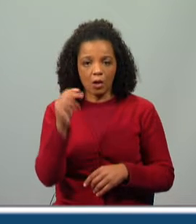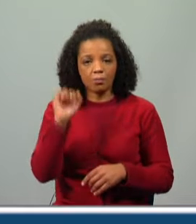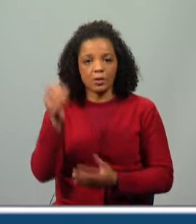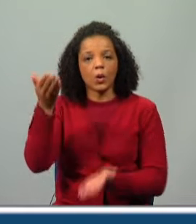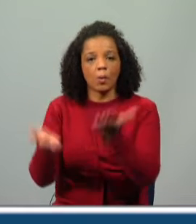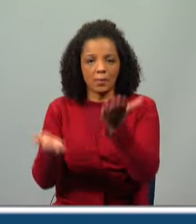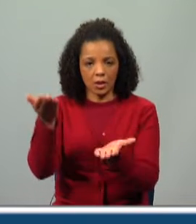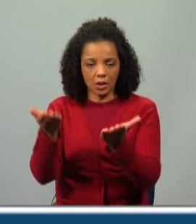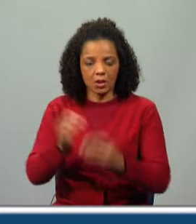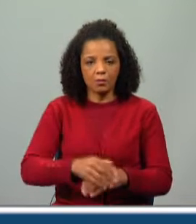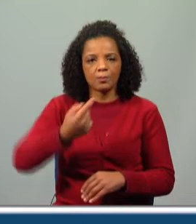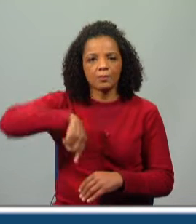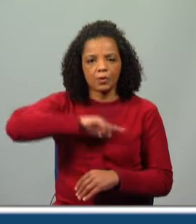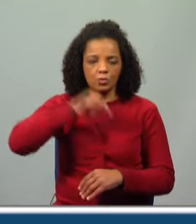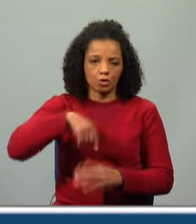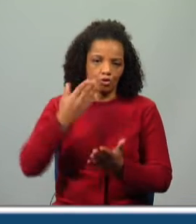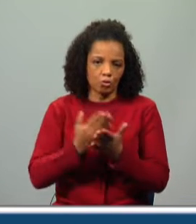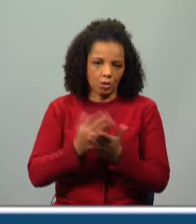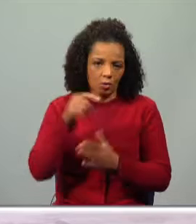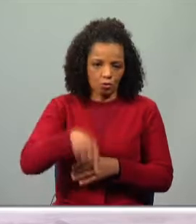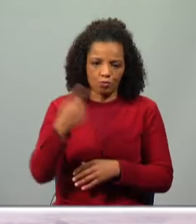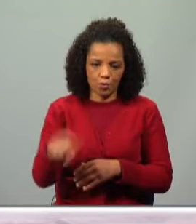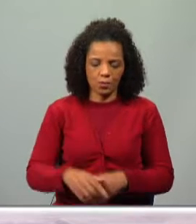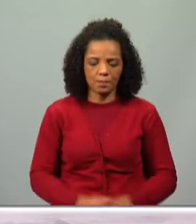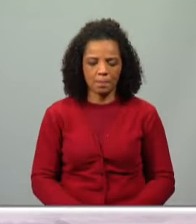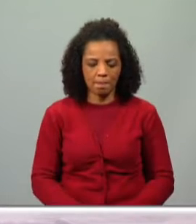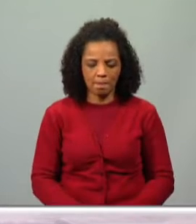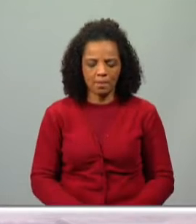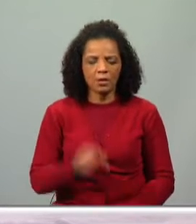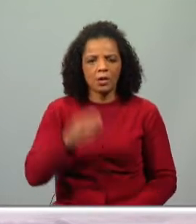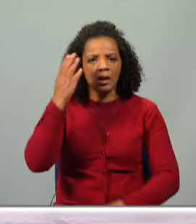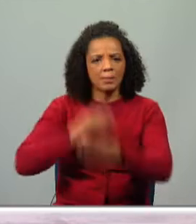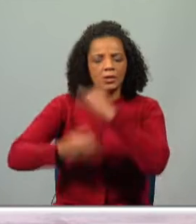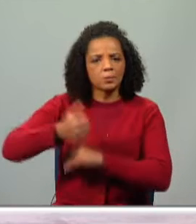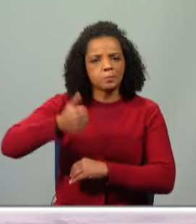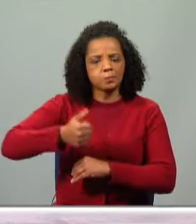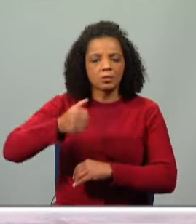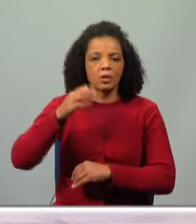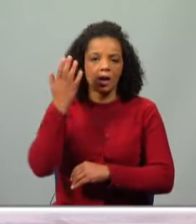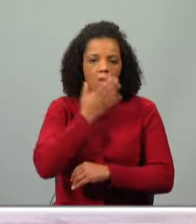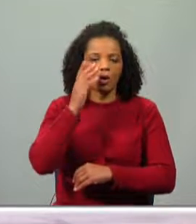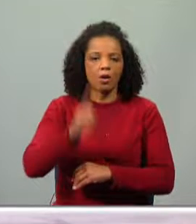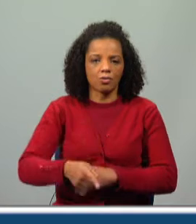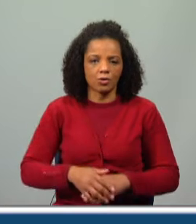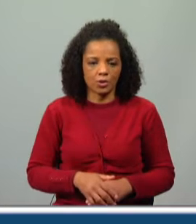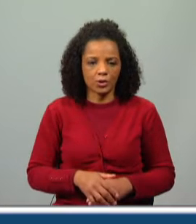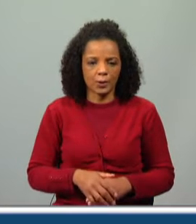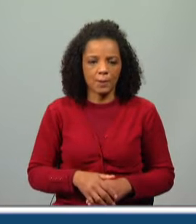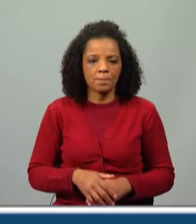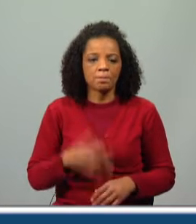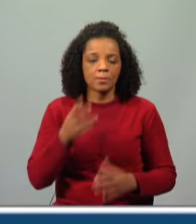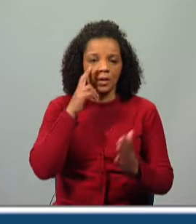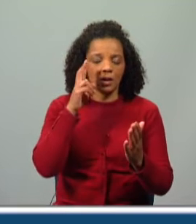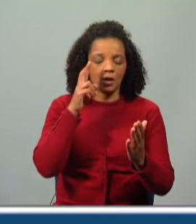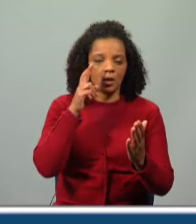comparativo. Vamos estudar apenas este grau hoje. As aprendizagens essenciais deste bloco estão relacionadas